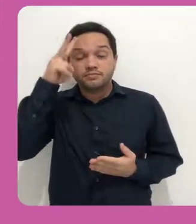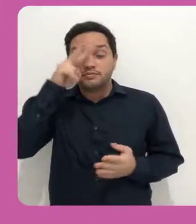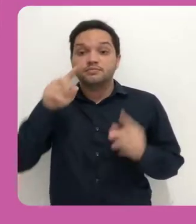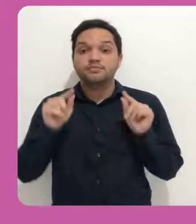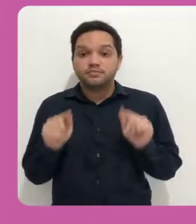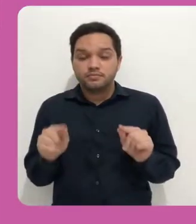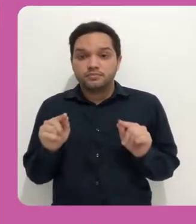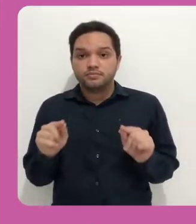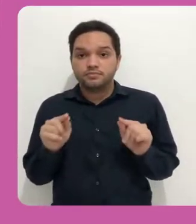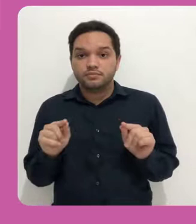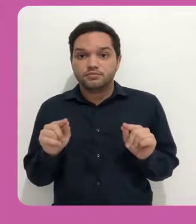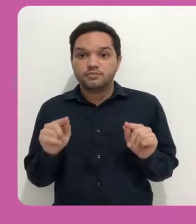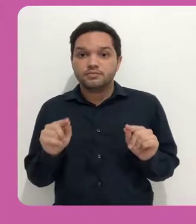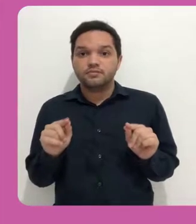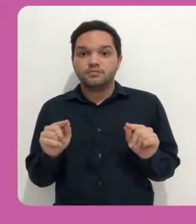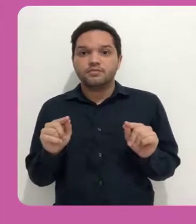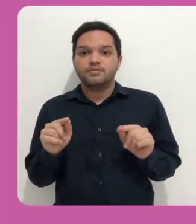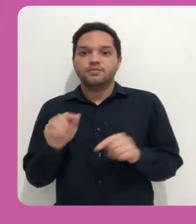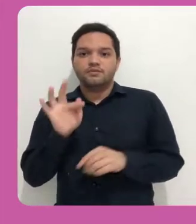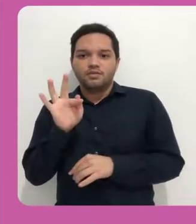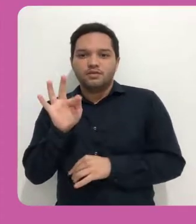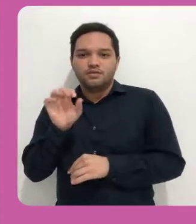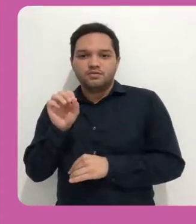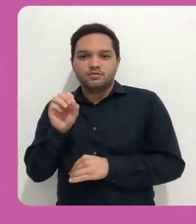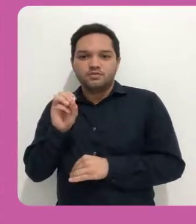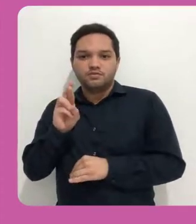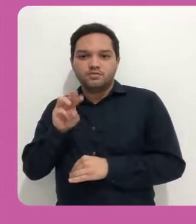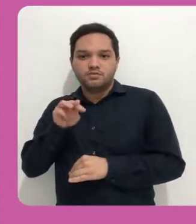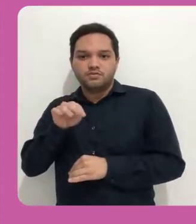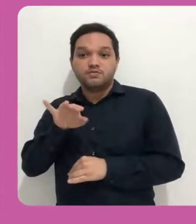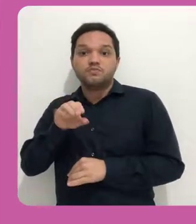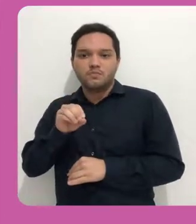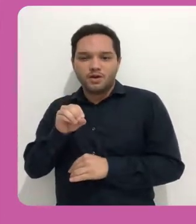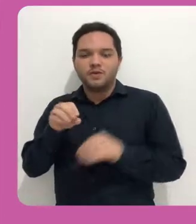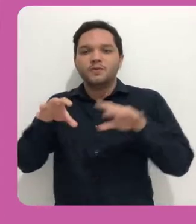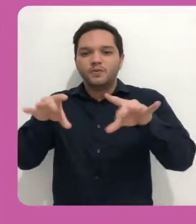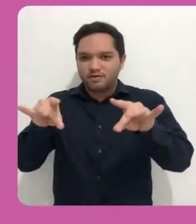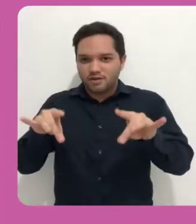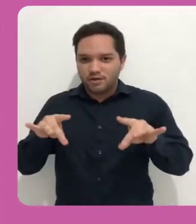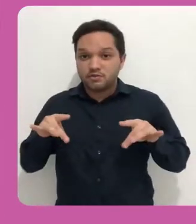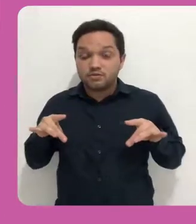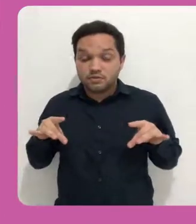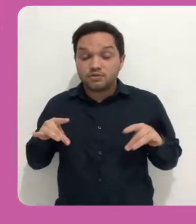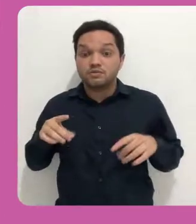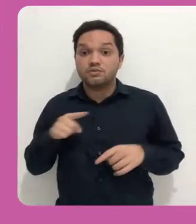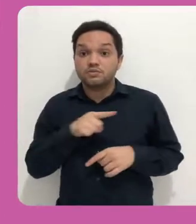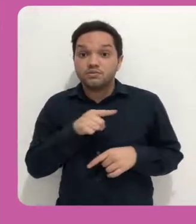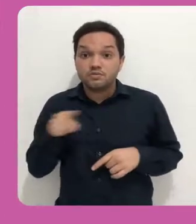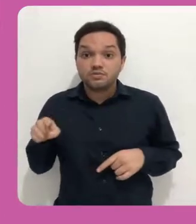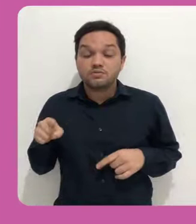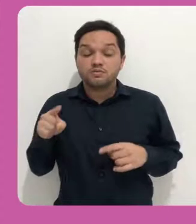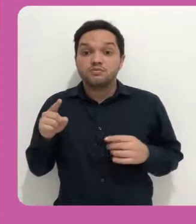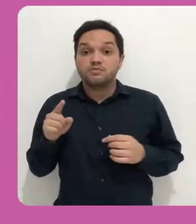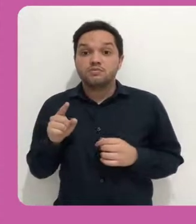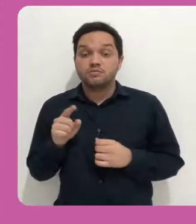o formato dos arquivos, eles são